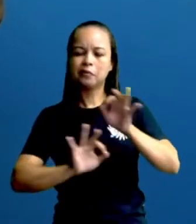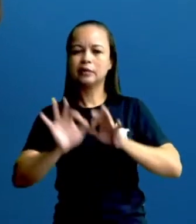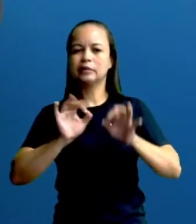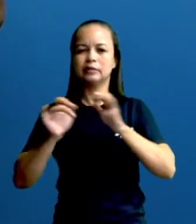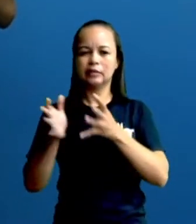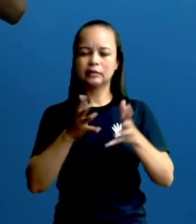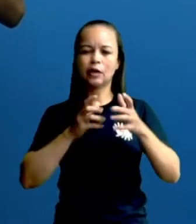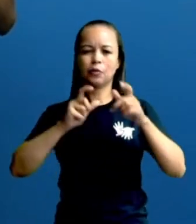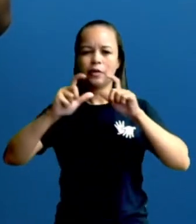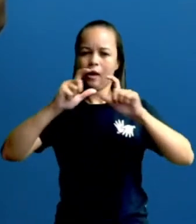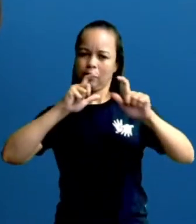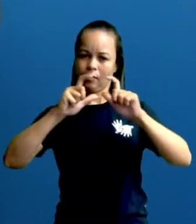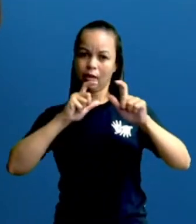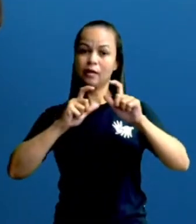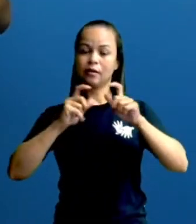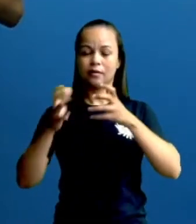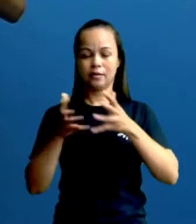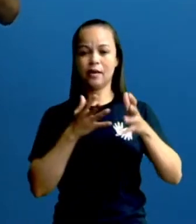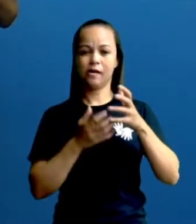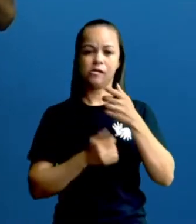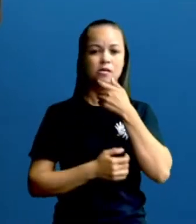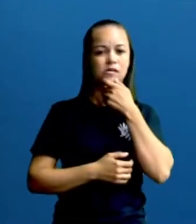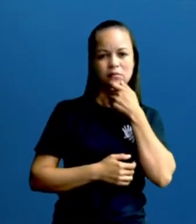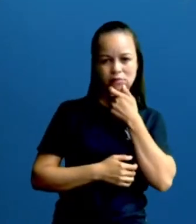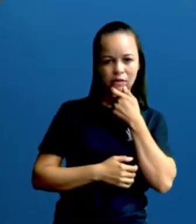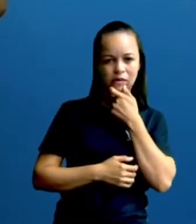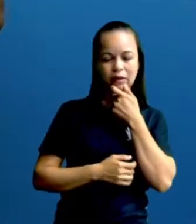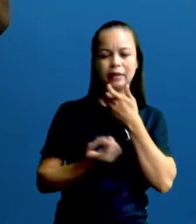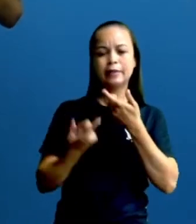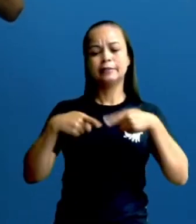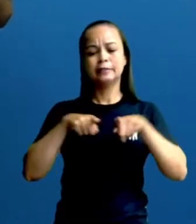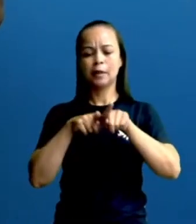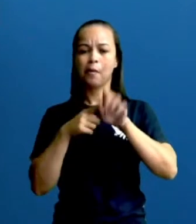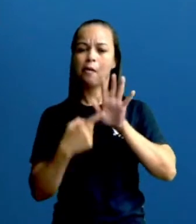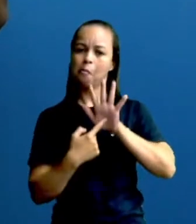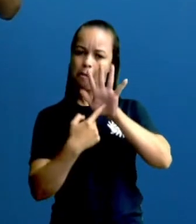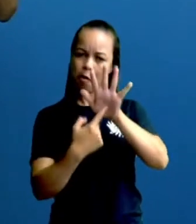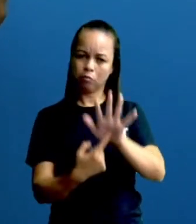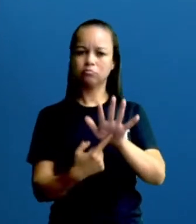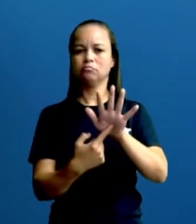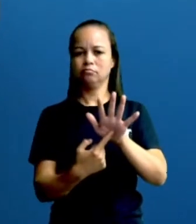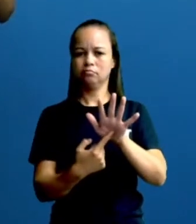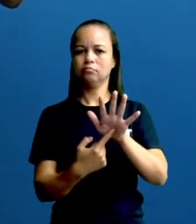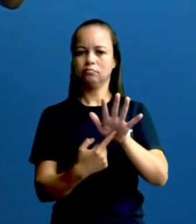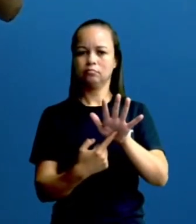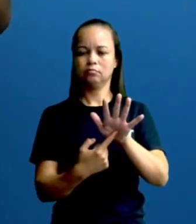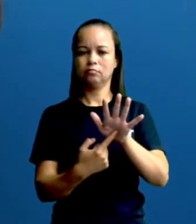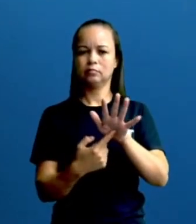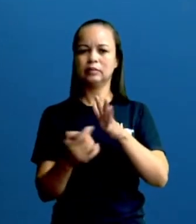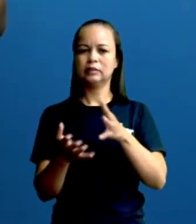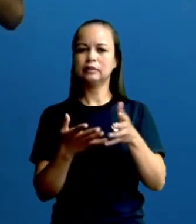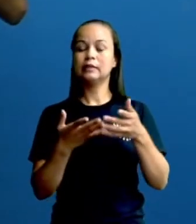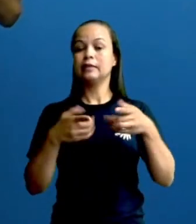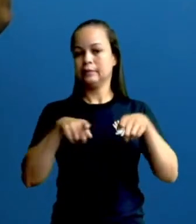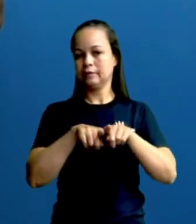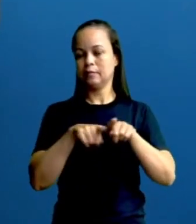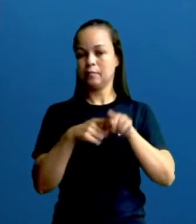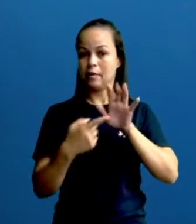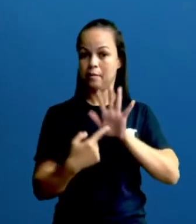das tirinhas em língua inglesa e também, ó, mostrar de forma, desculpa, e também